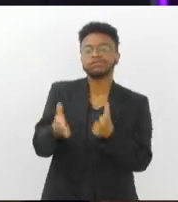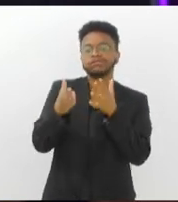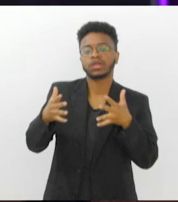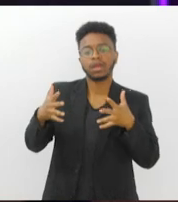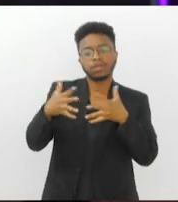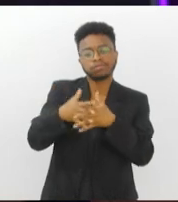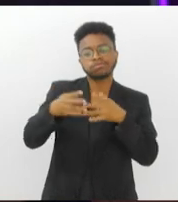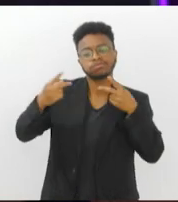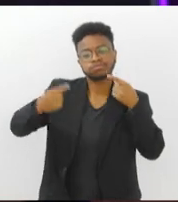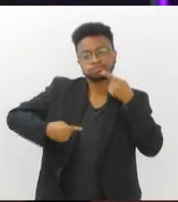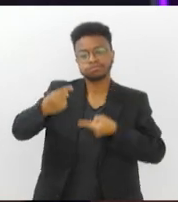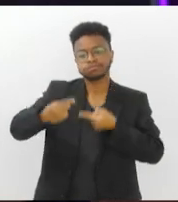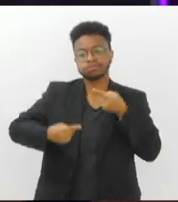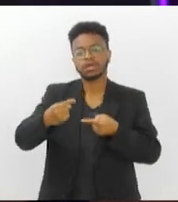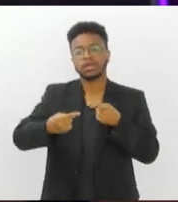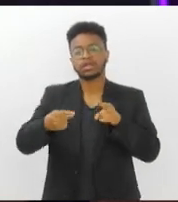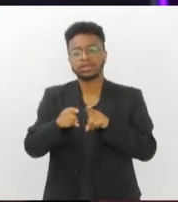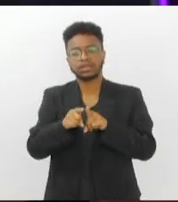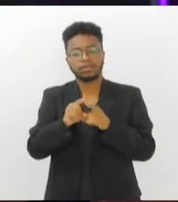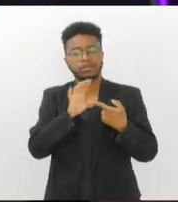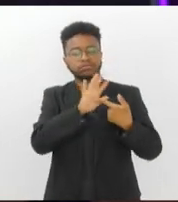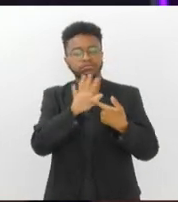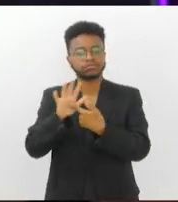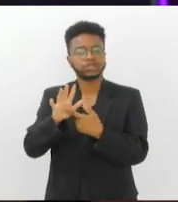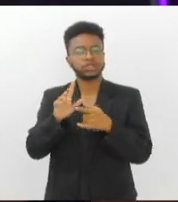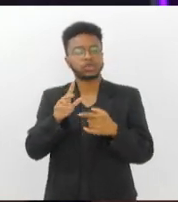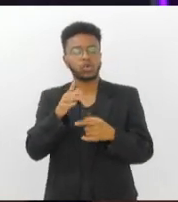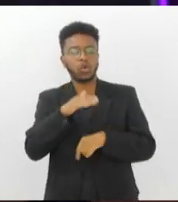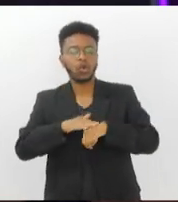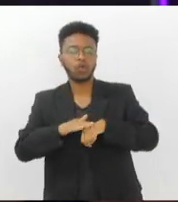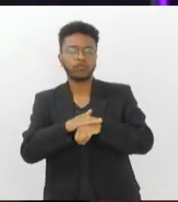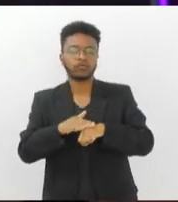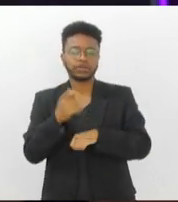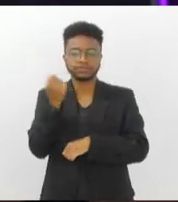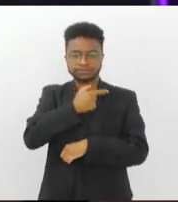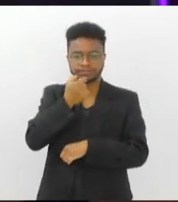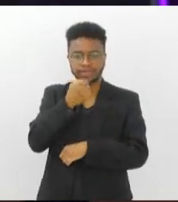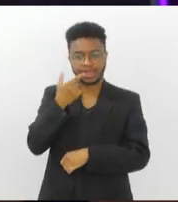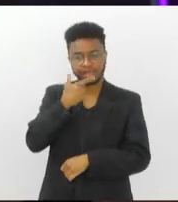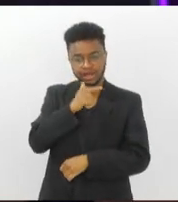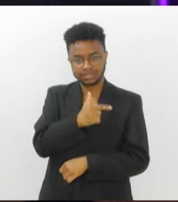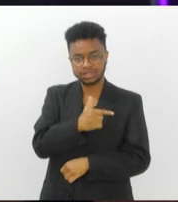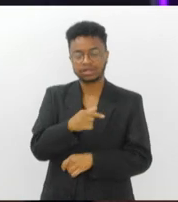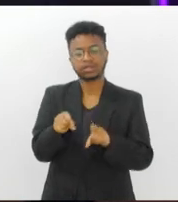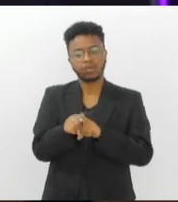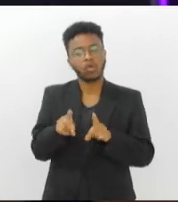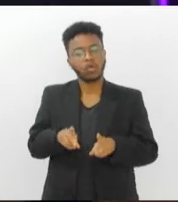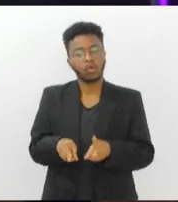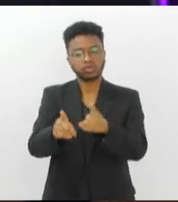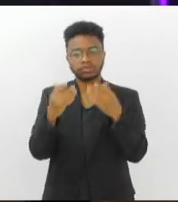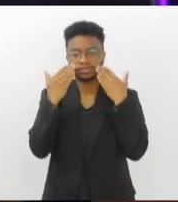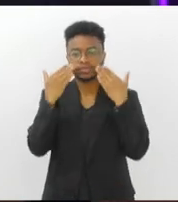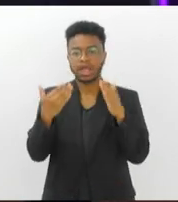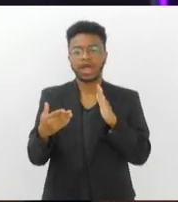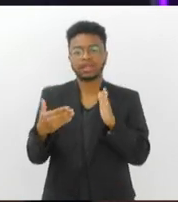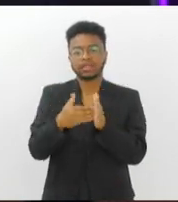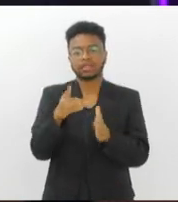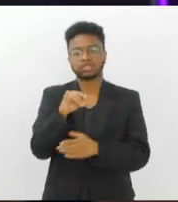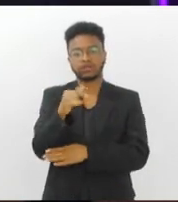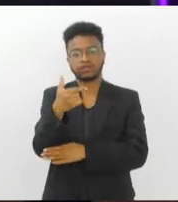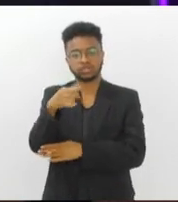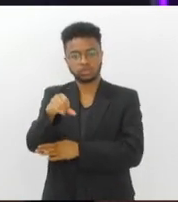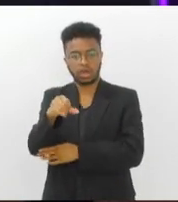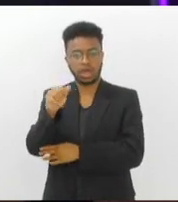e revelações com ritmo dinâmico e diálogos permeados de humor. A peça fica em cartaz até o dia 29 de agosto,